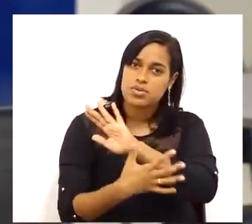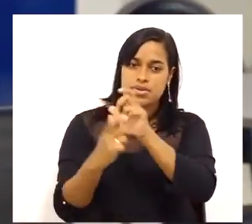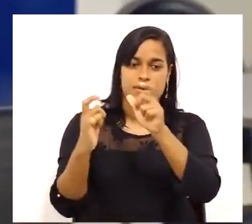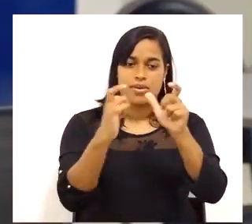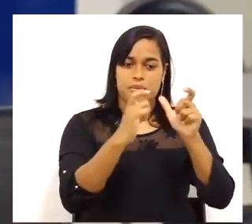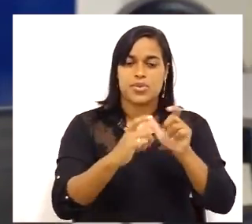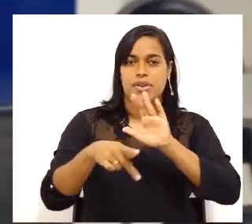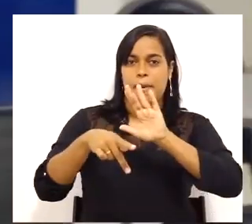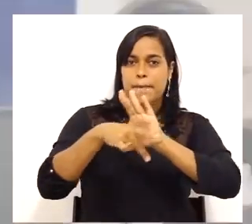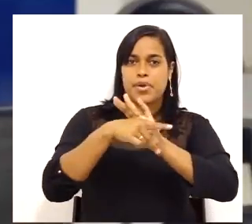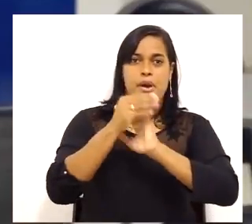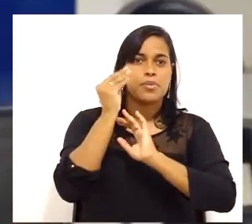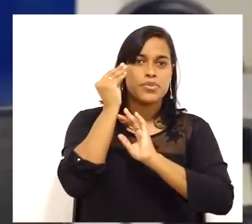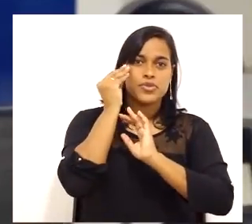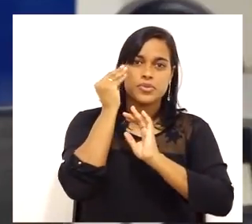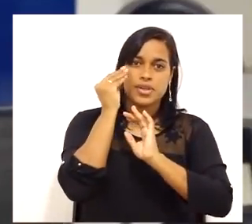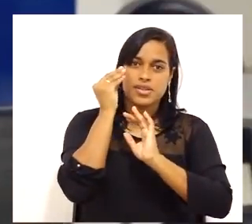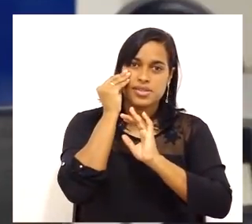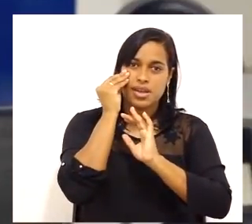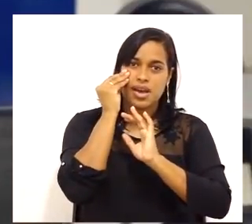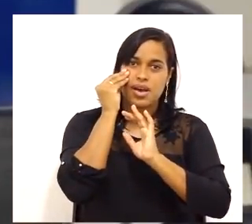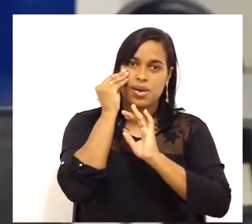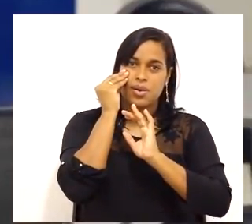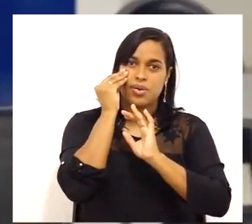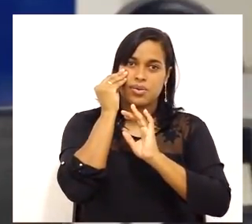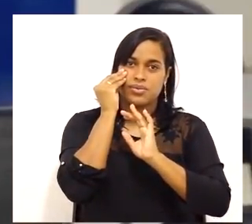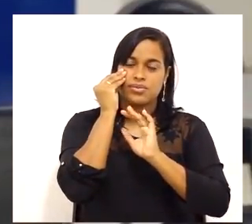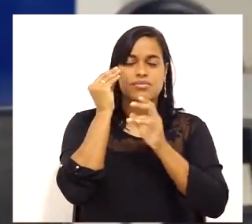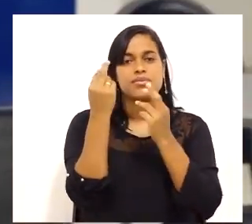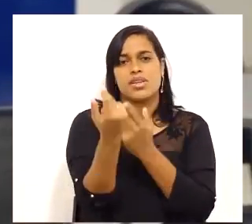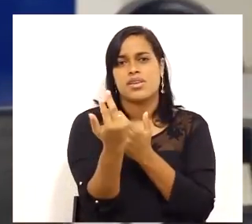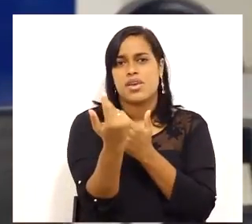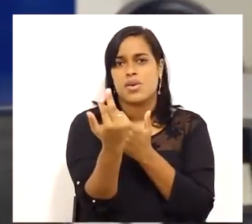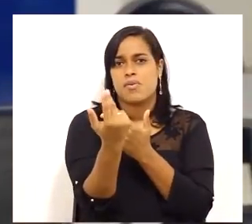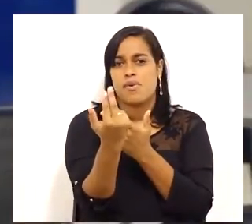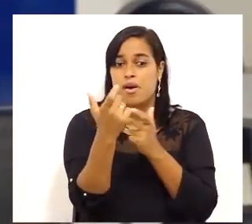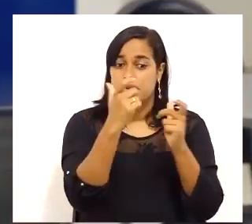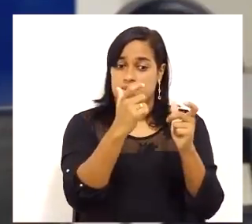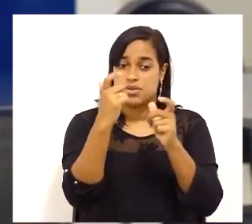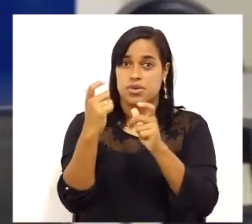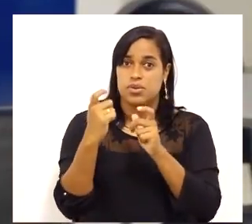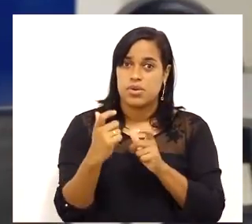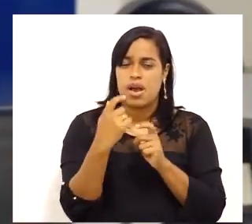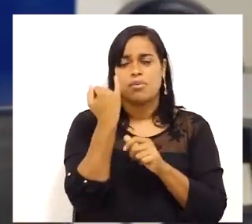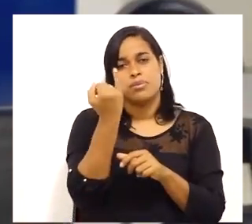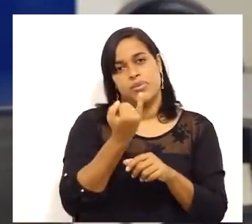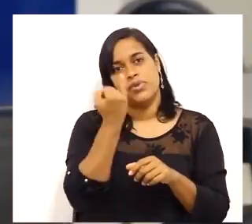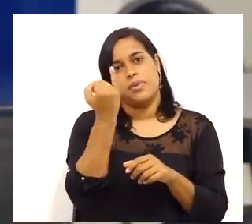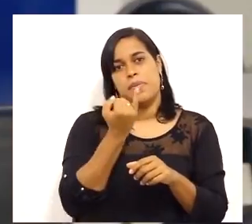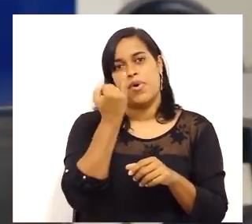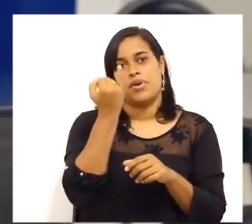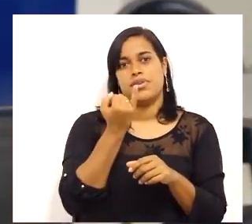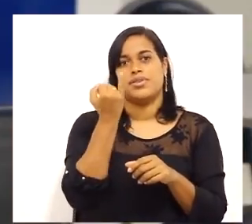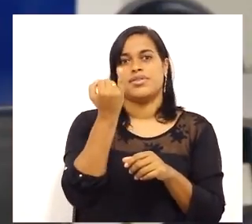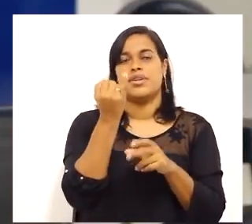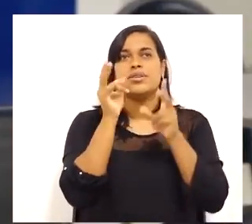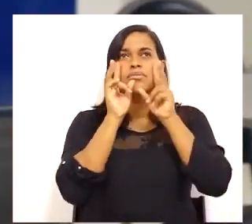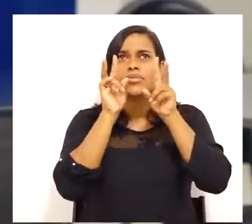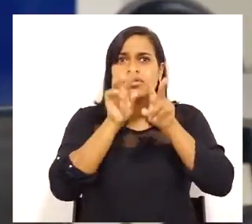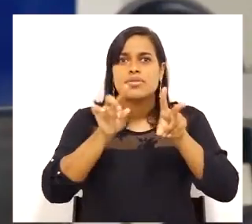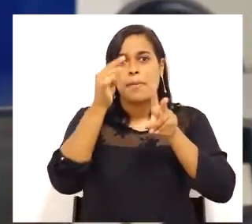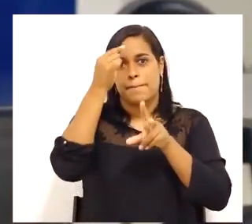das bibliotecas. Com relação às bibliotecas, esse espaço, ele é fundamental para se trazer